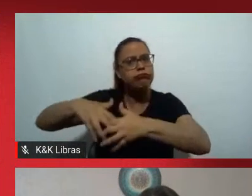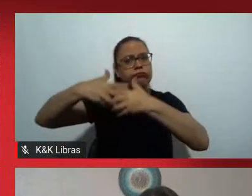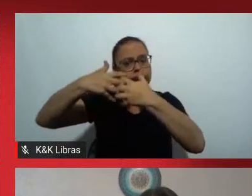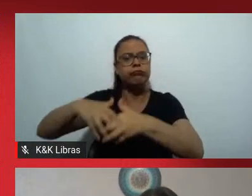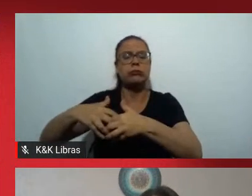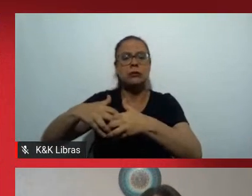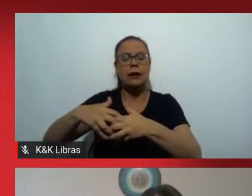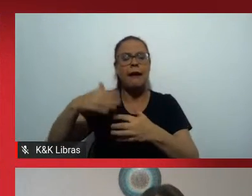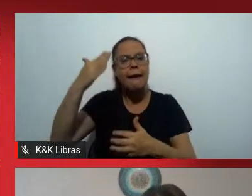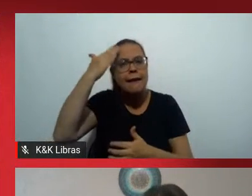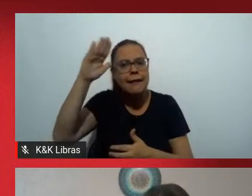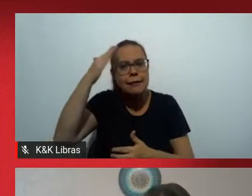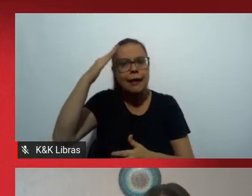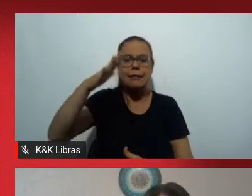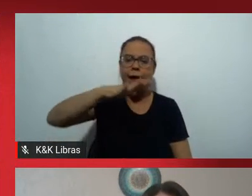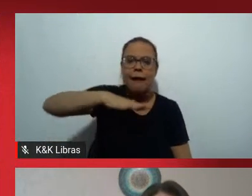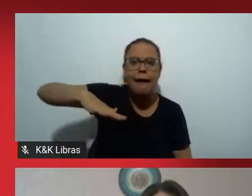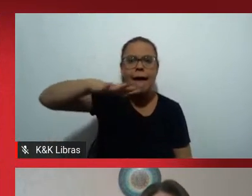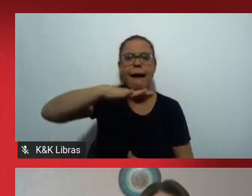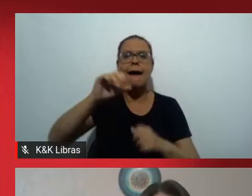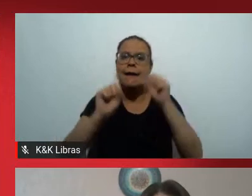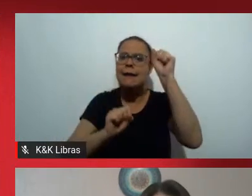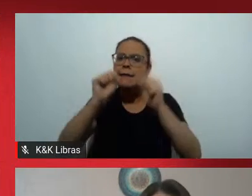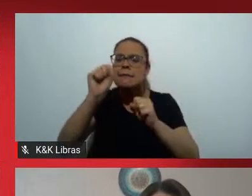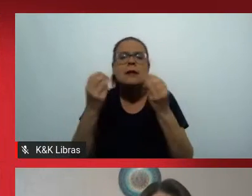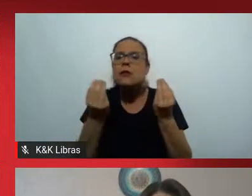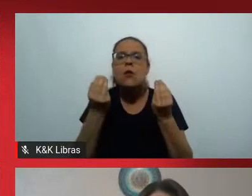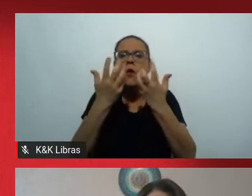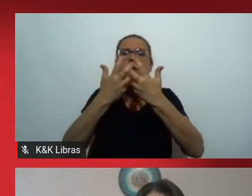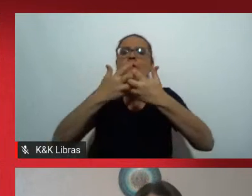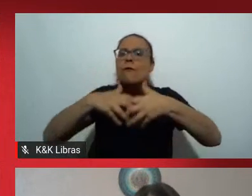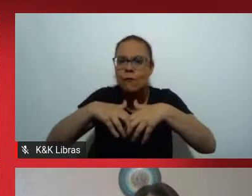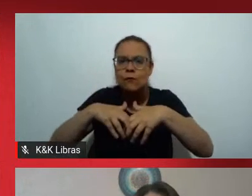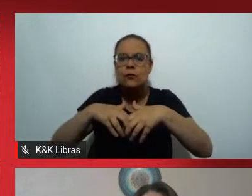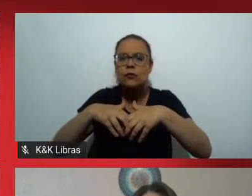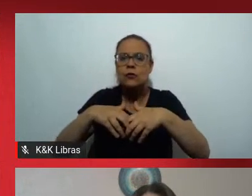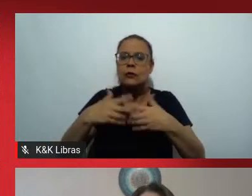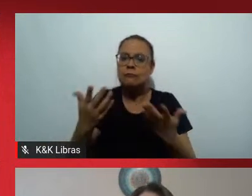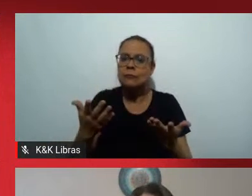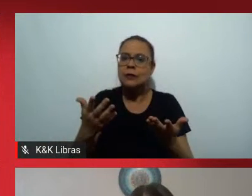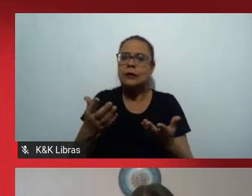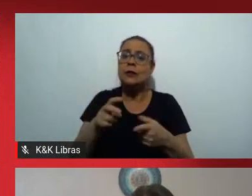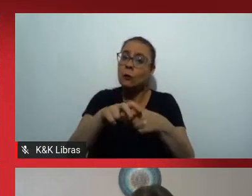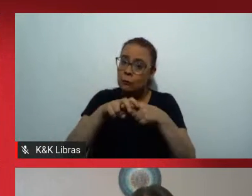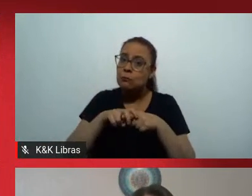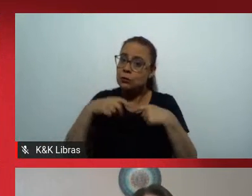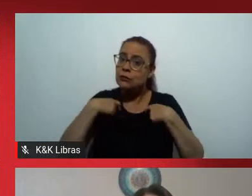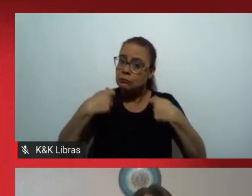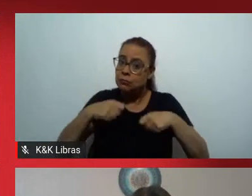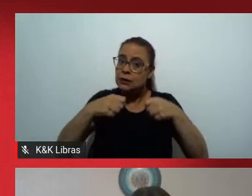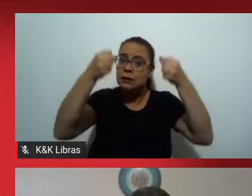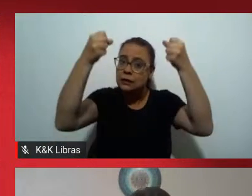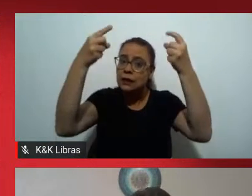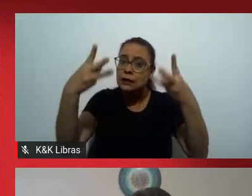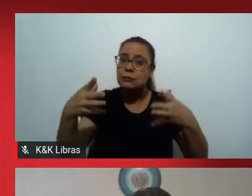nosso ambiente e que para além disso a gente possa falar um pouco das ações que vão fazer